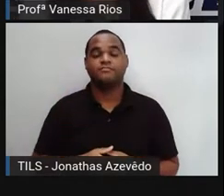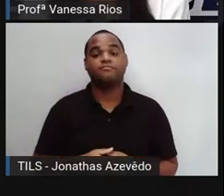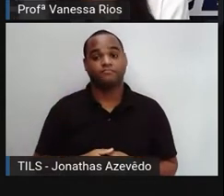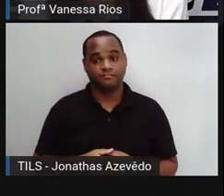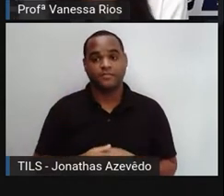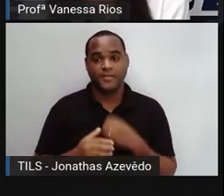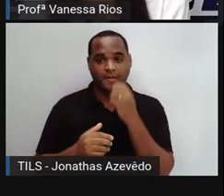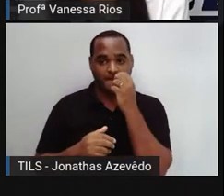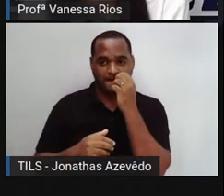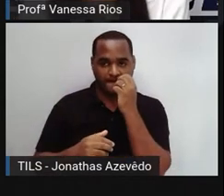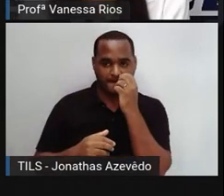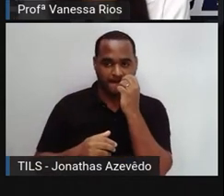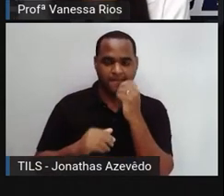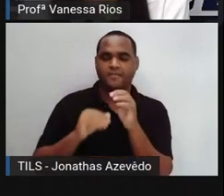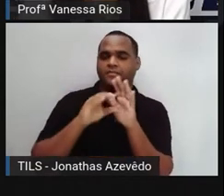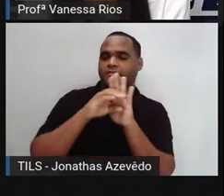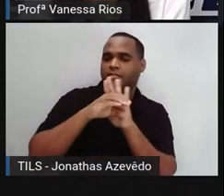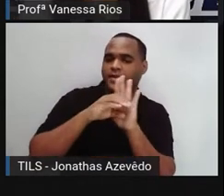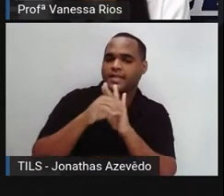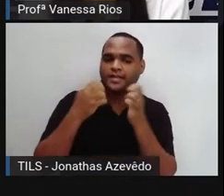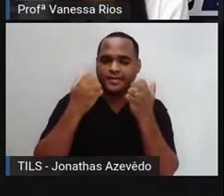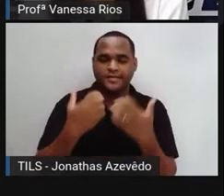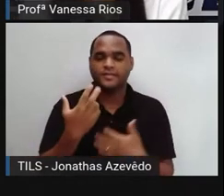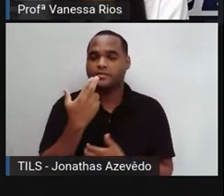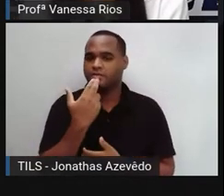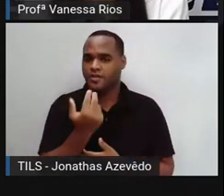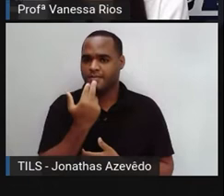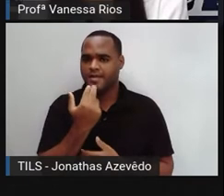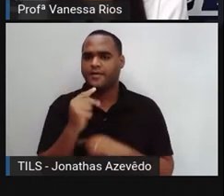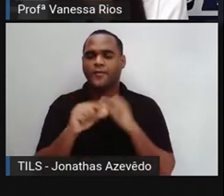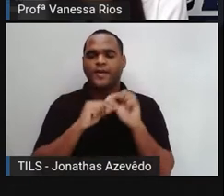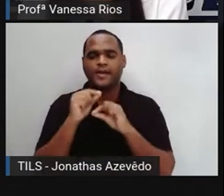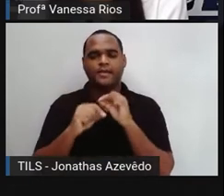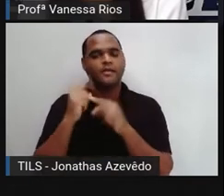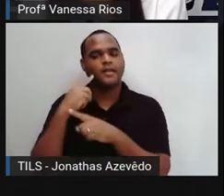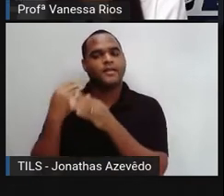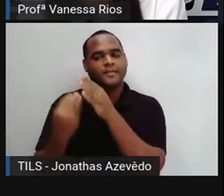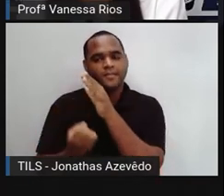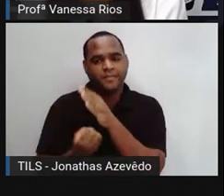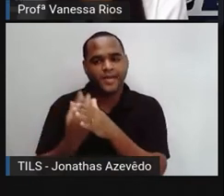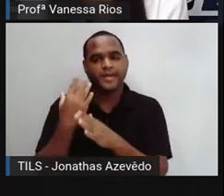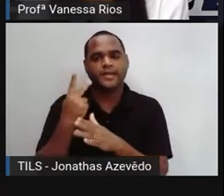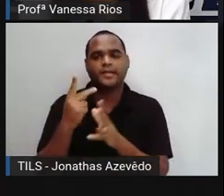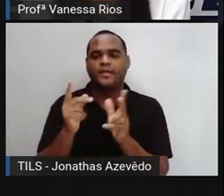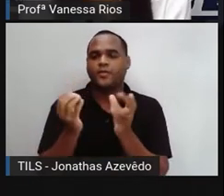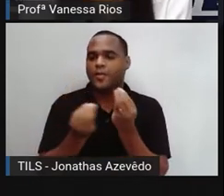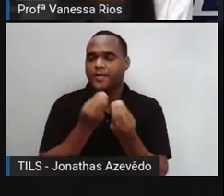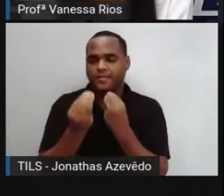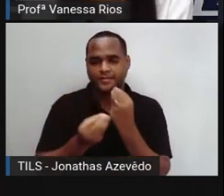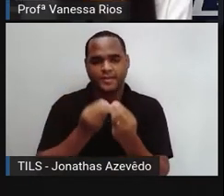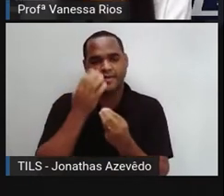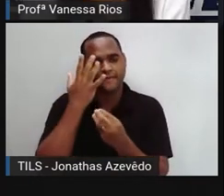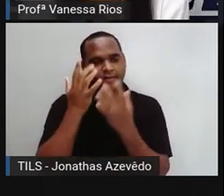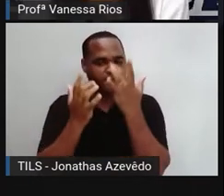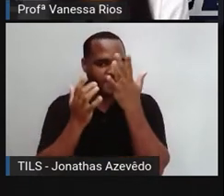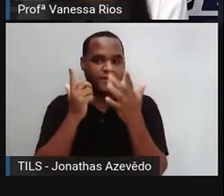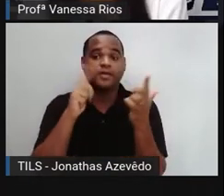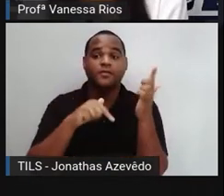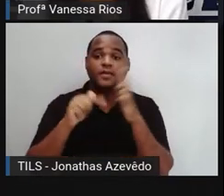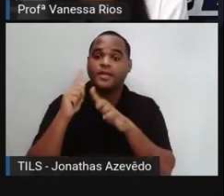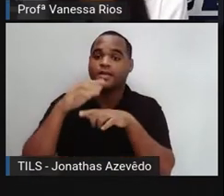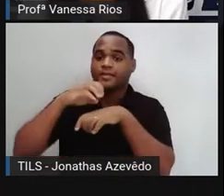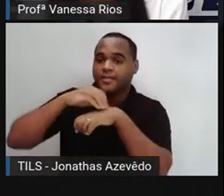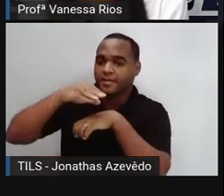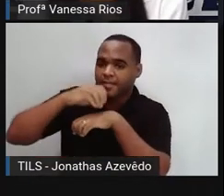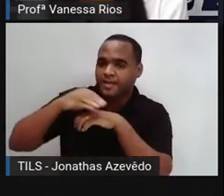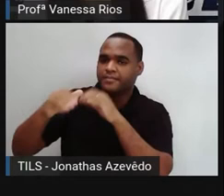observa o conceito de idioma, gente percebe que idioma é um código criado para facilitar a construção e a